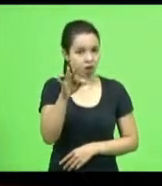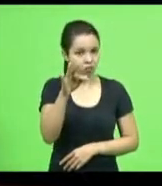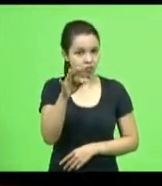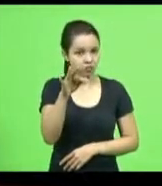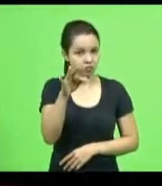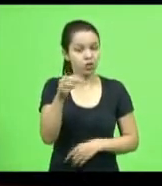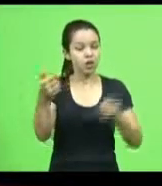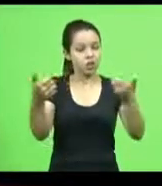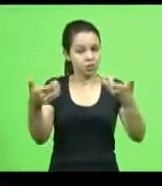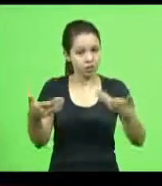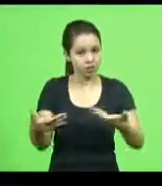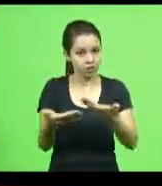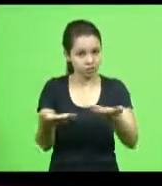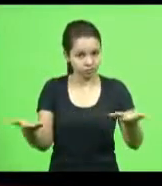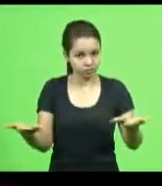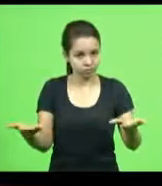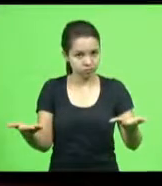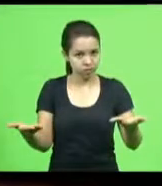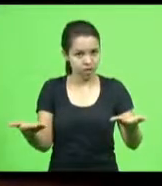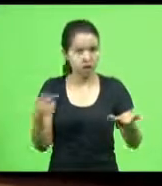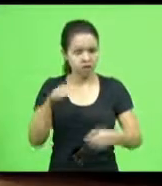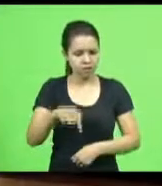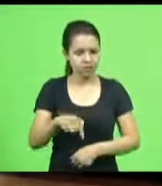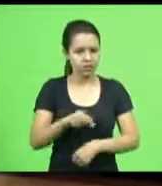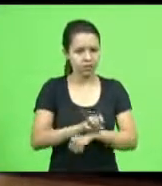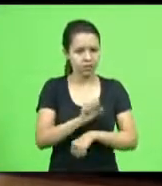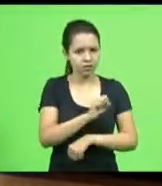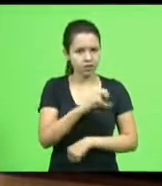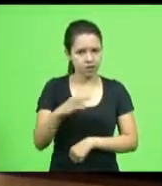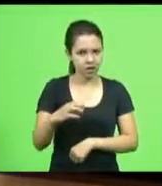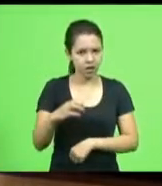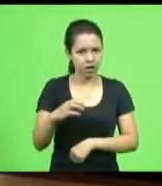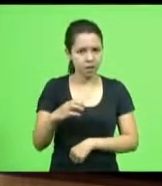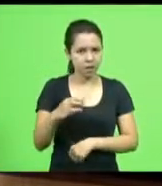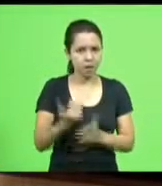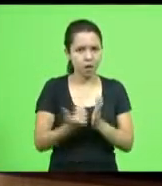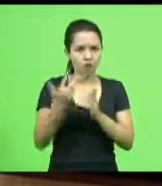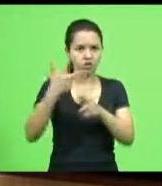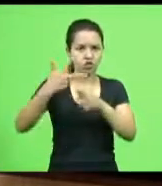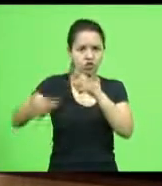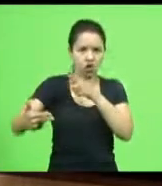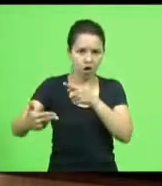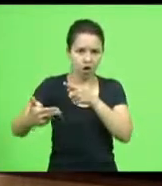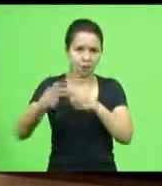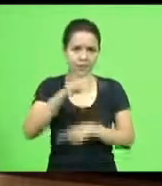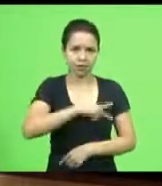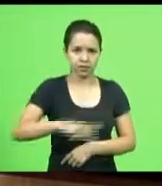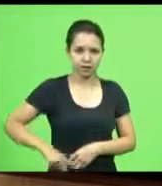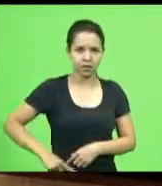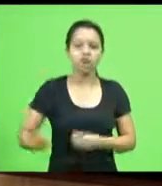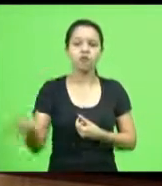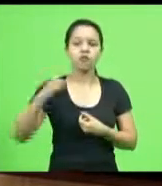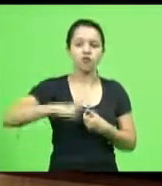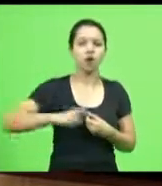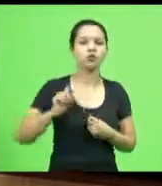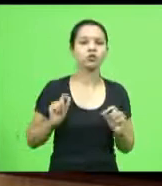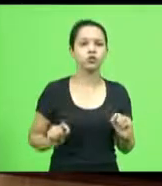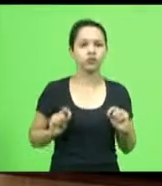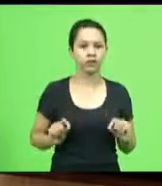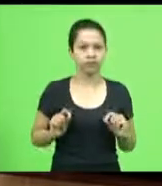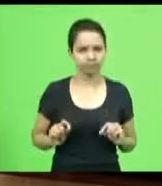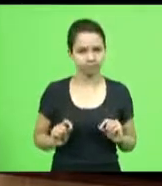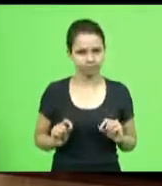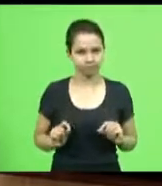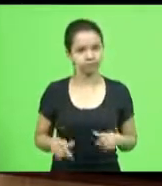catarina não foi um dos estados que deu a maior vitória para o presidente o que é que nós recebemos de volta o que está na